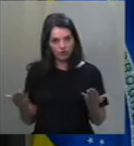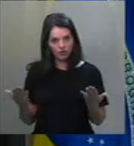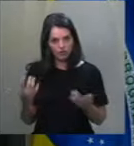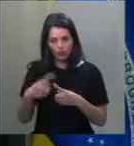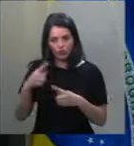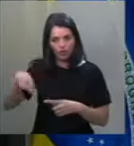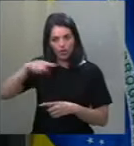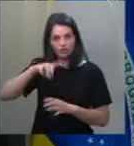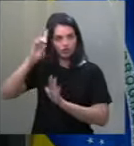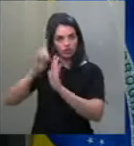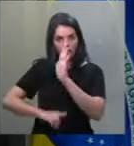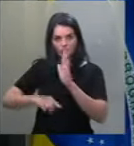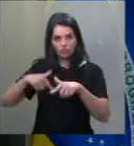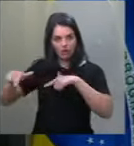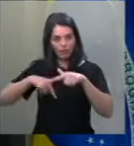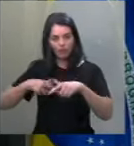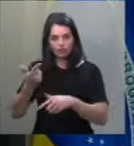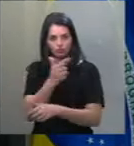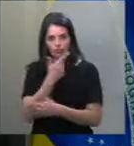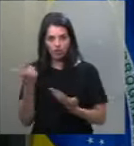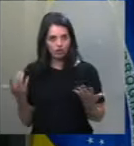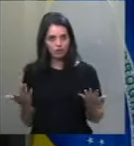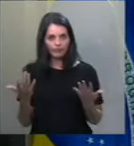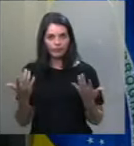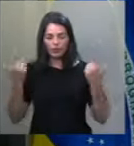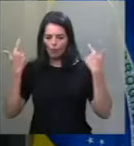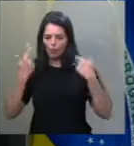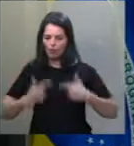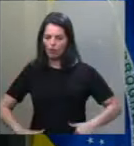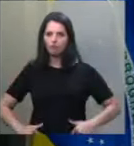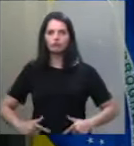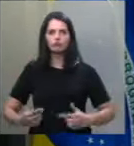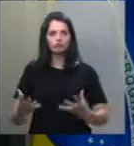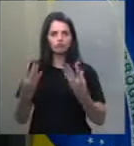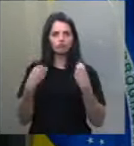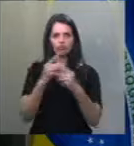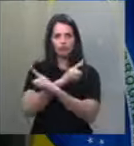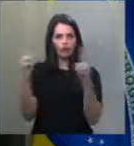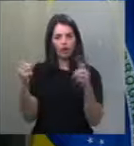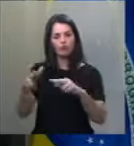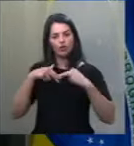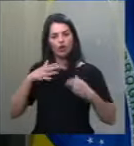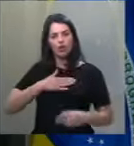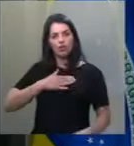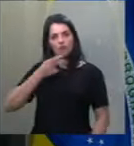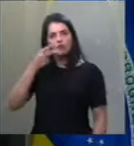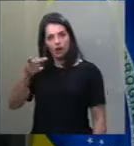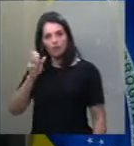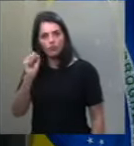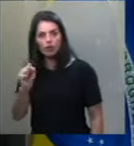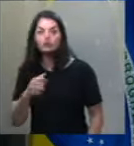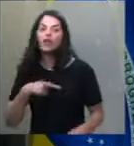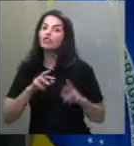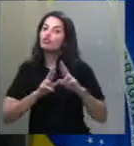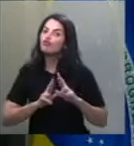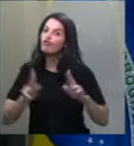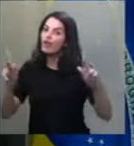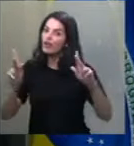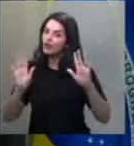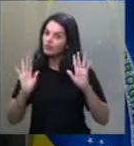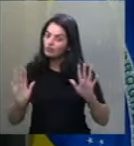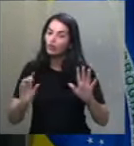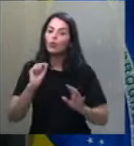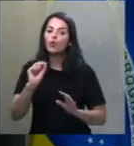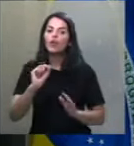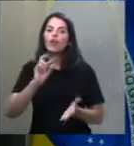é a imunidade parlamentar, que é completamente diferente, eu concordo, da